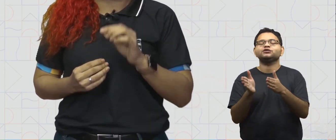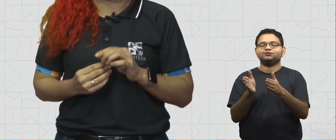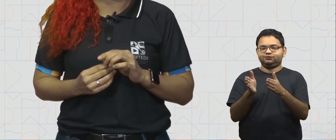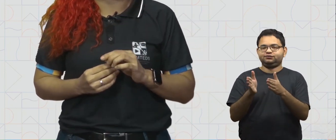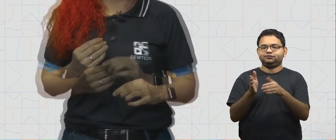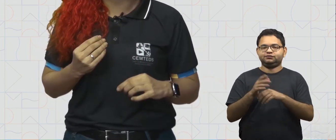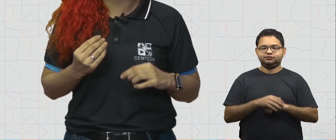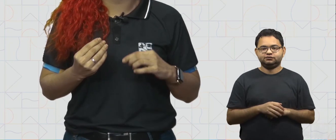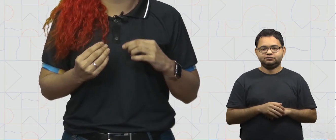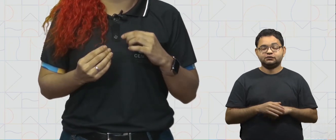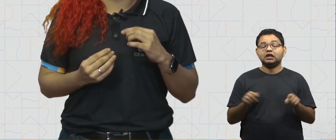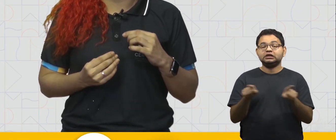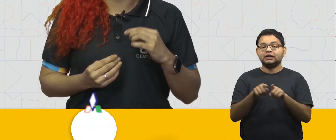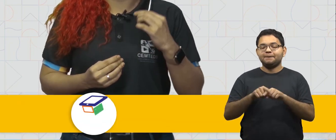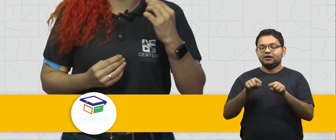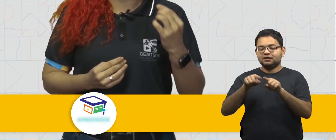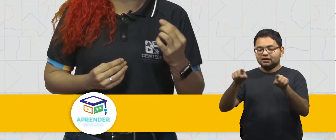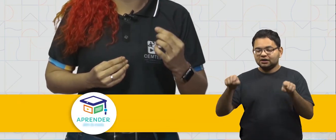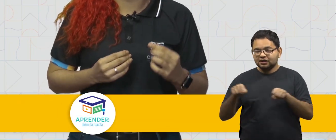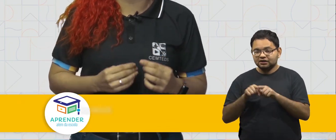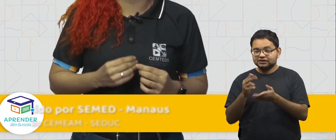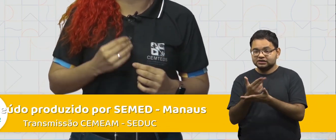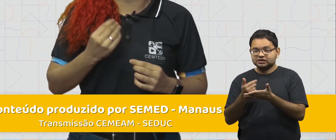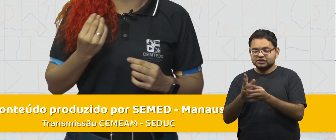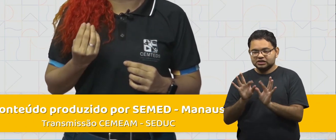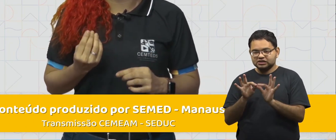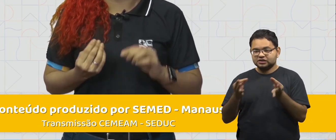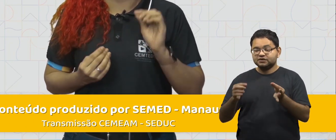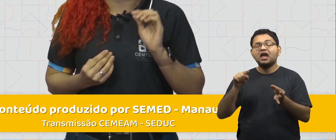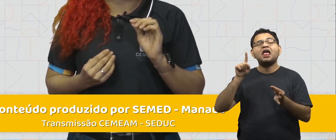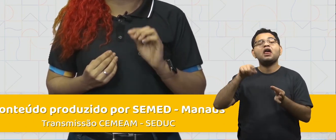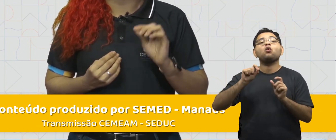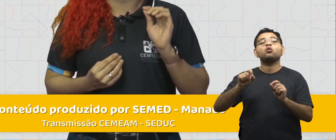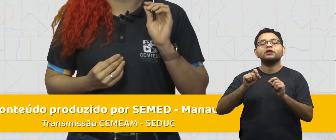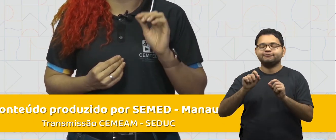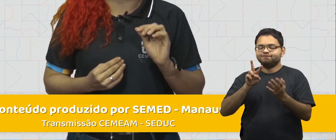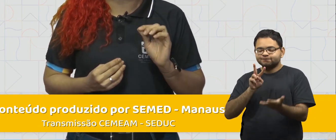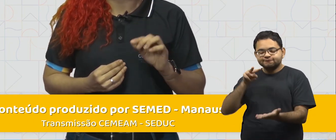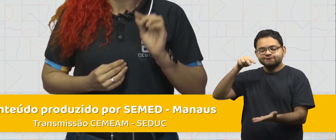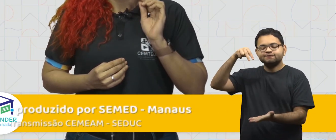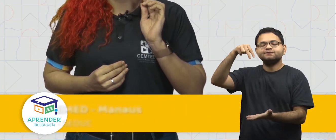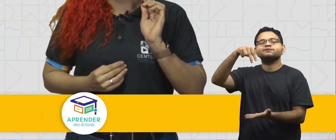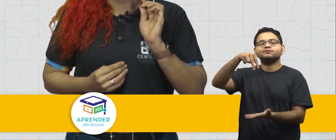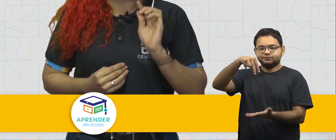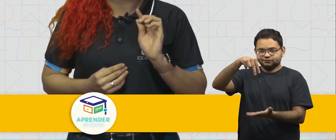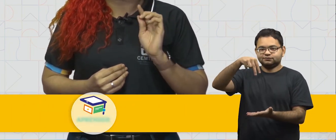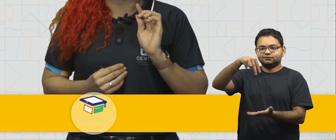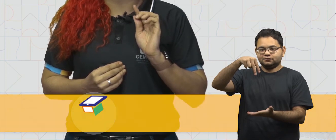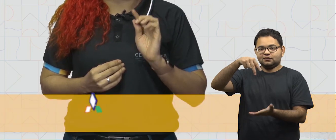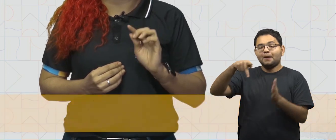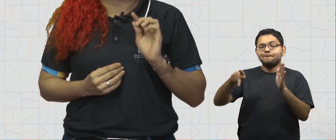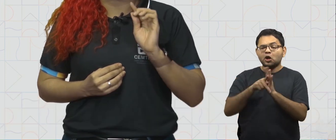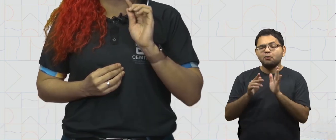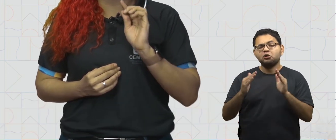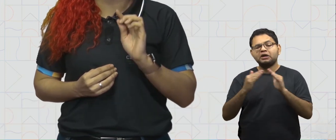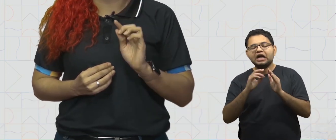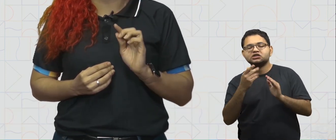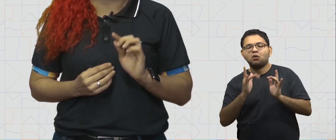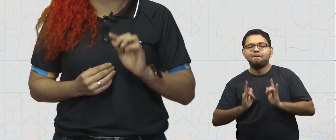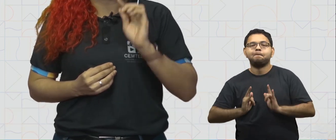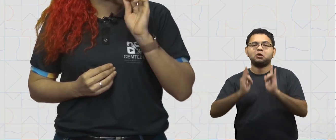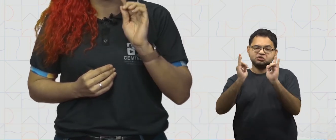deve ser feito. E as plantas simples são os desenhos vistos de cima de uma determinada